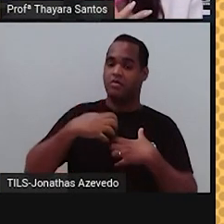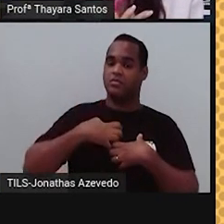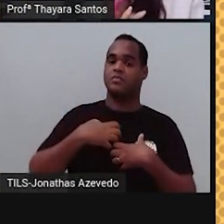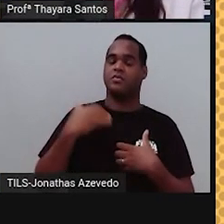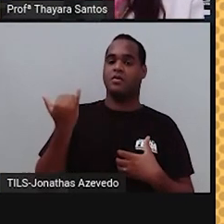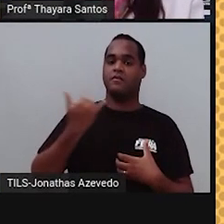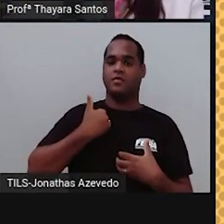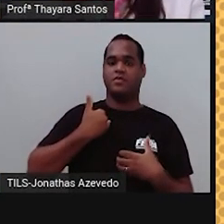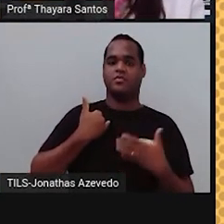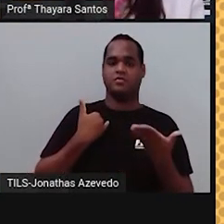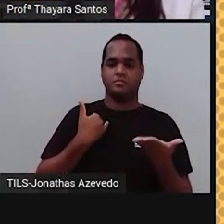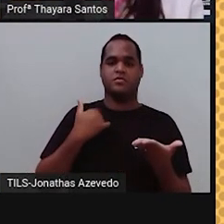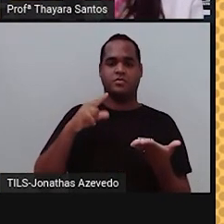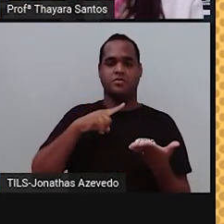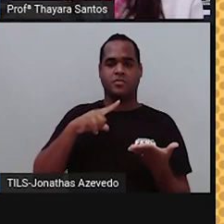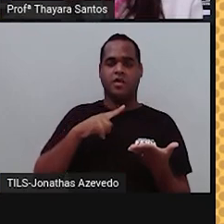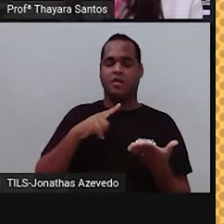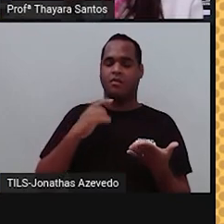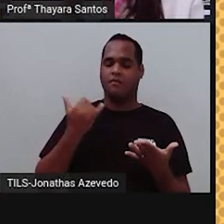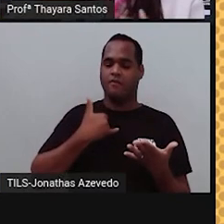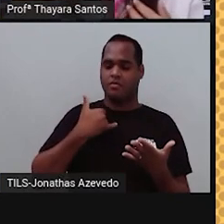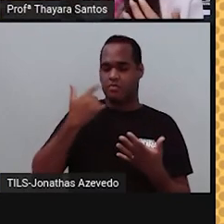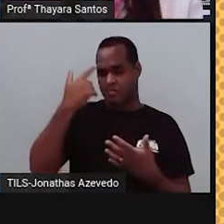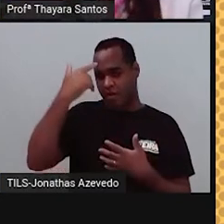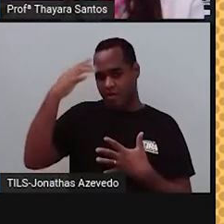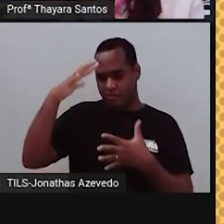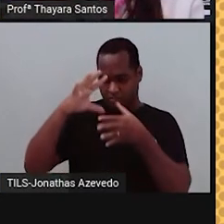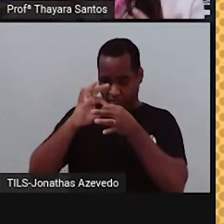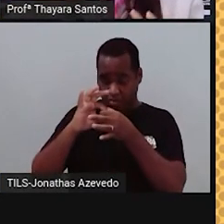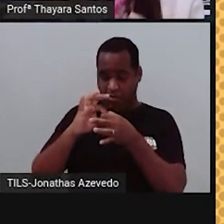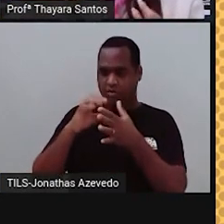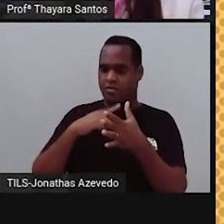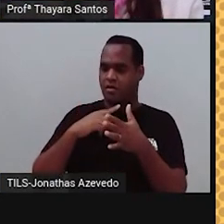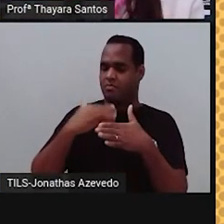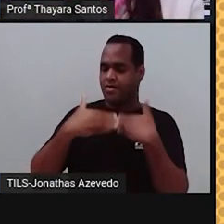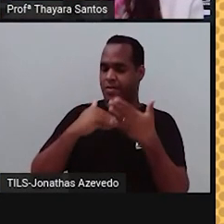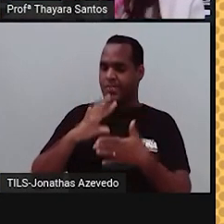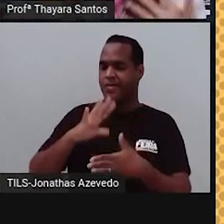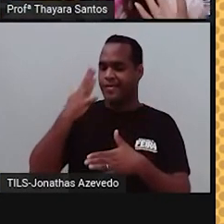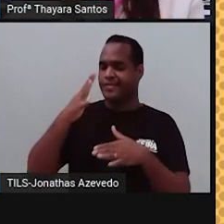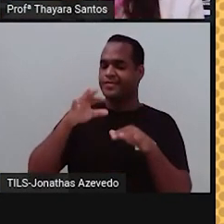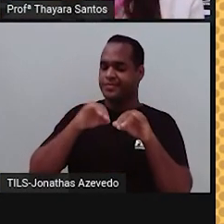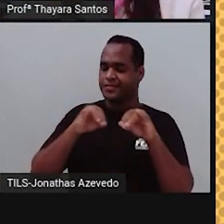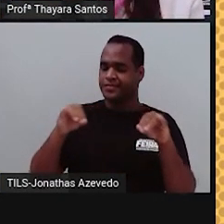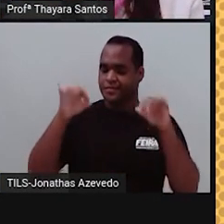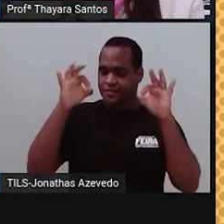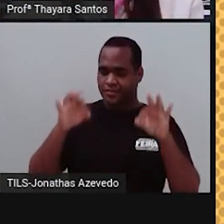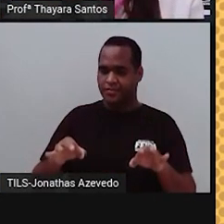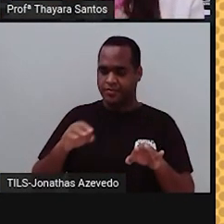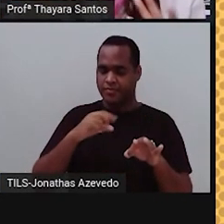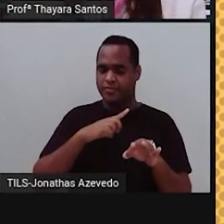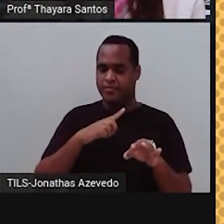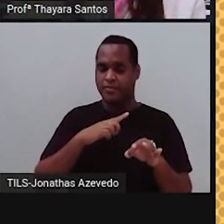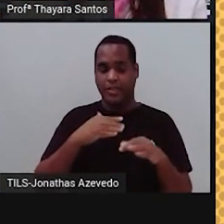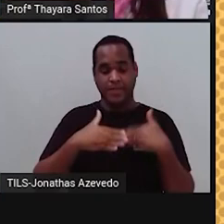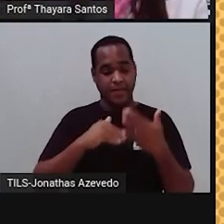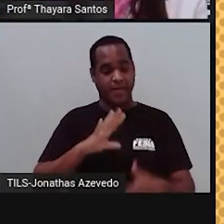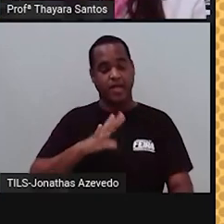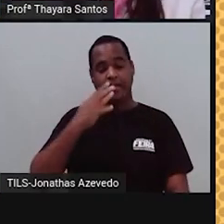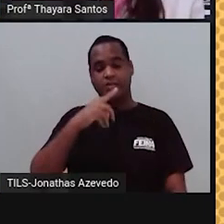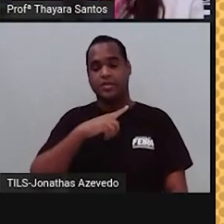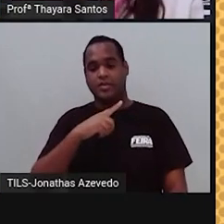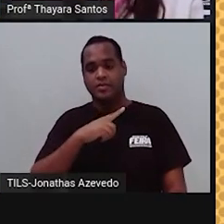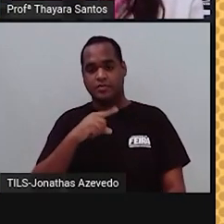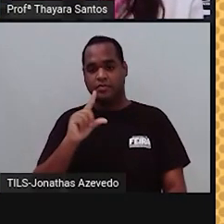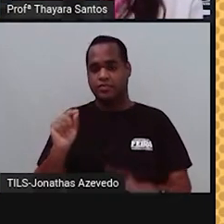ele vai te avisar, o sistema nervoso vai mandar fazer com que a gente execute alguma reação para a gente sair